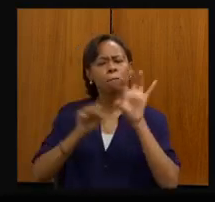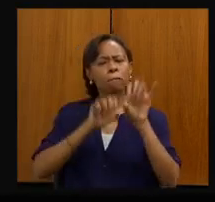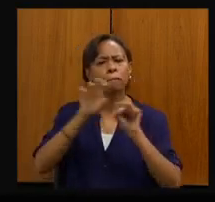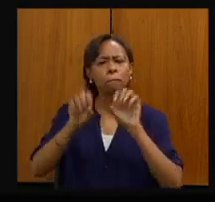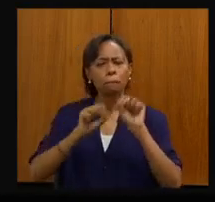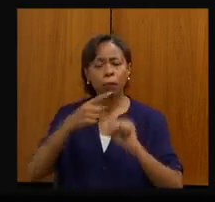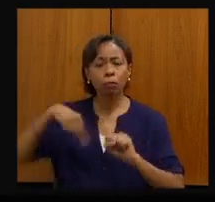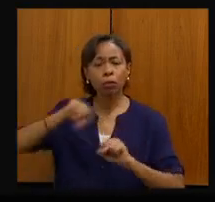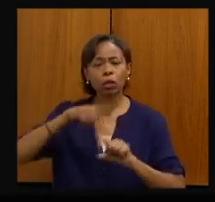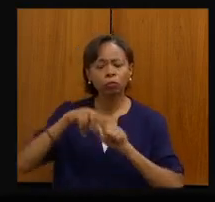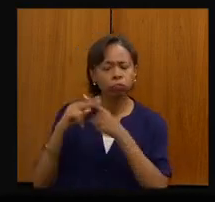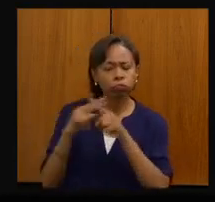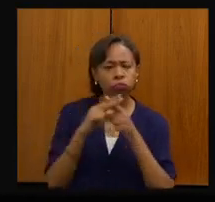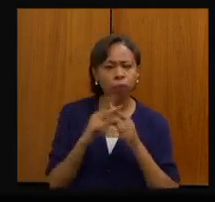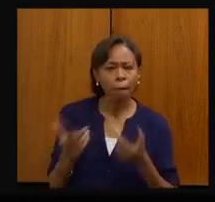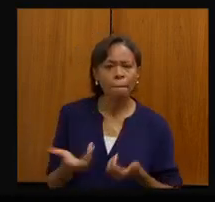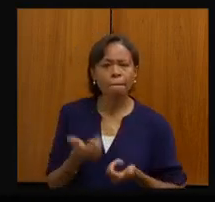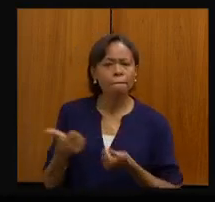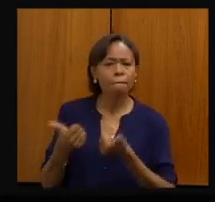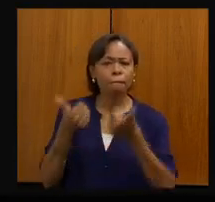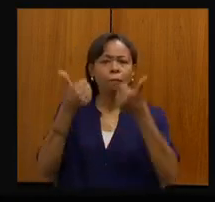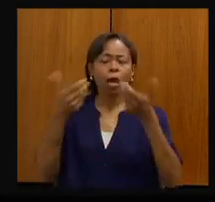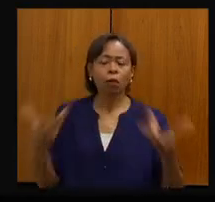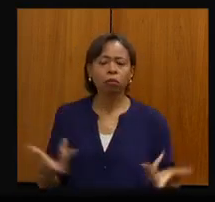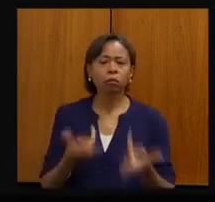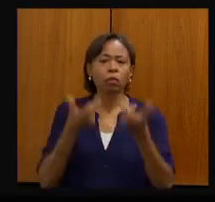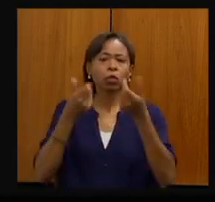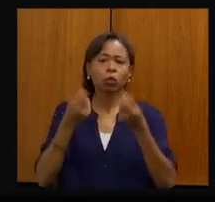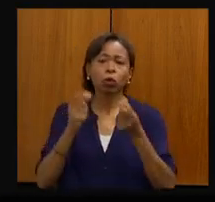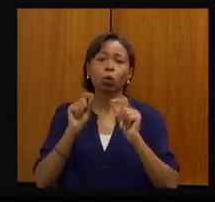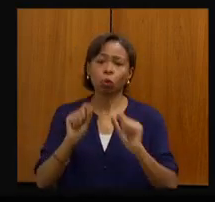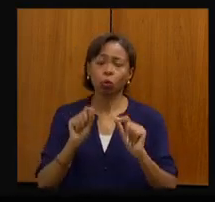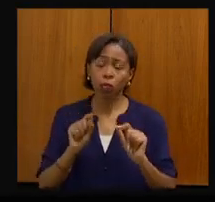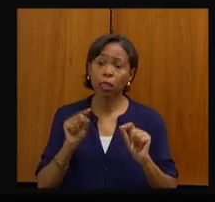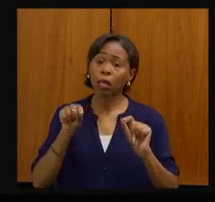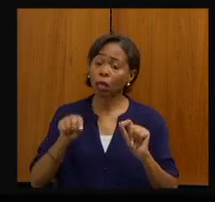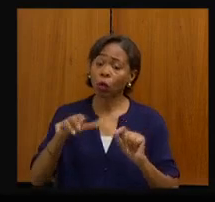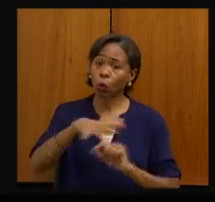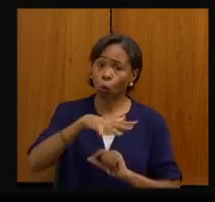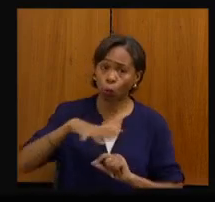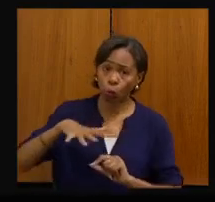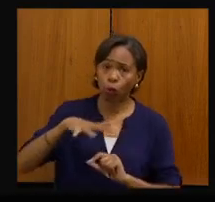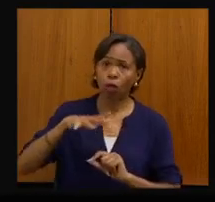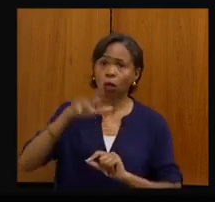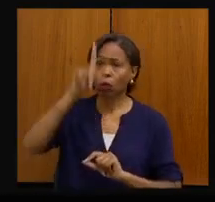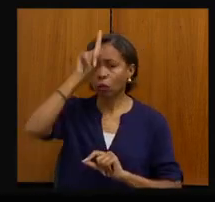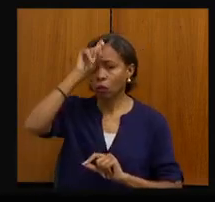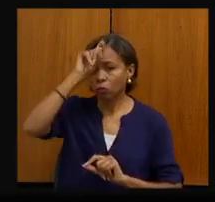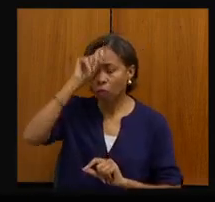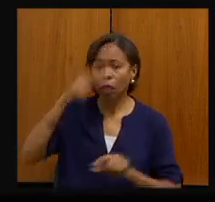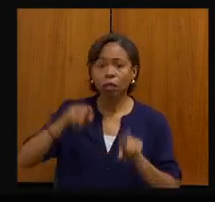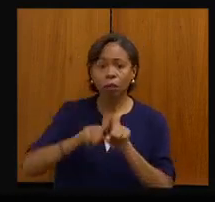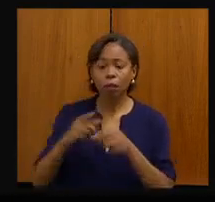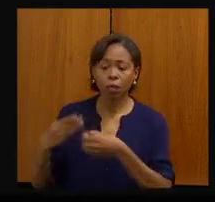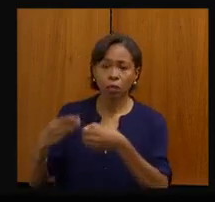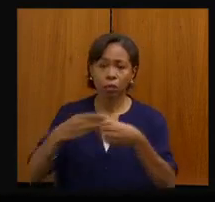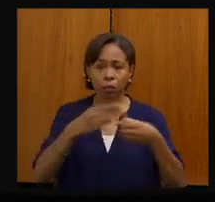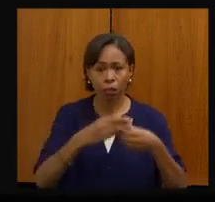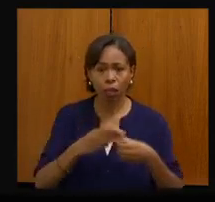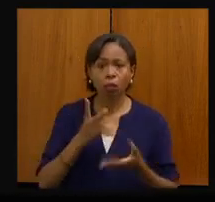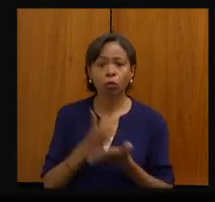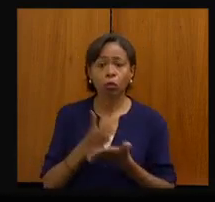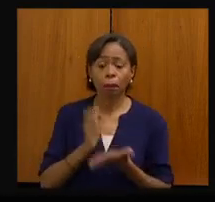aperfeiçoar ainda mais os nossos hospitais, os nossos municípios, continuar